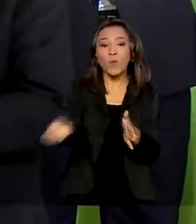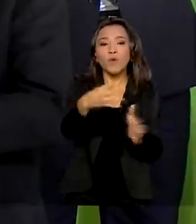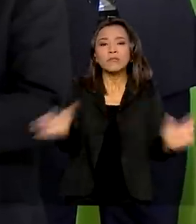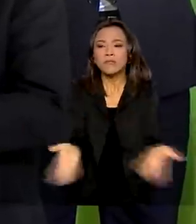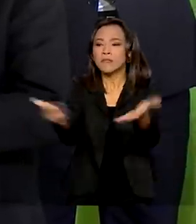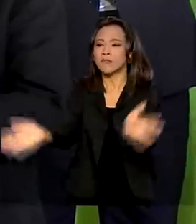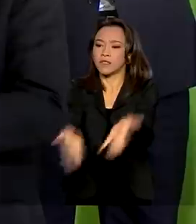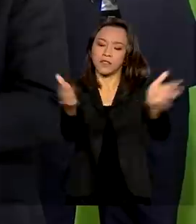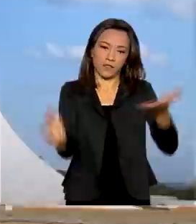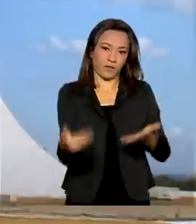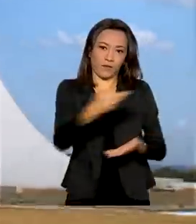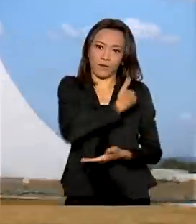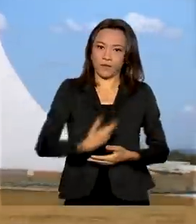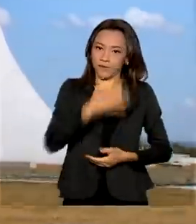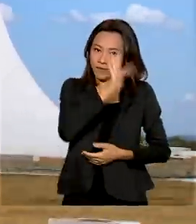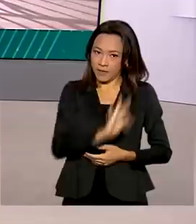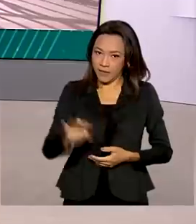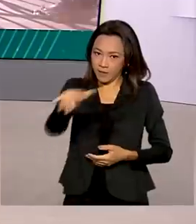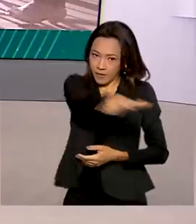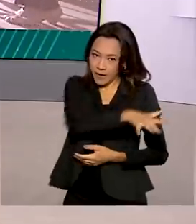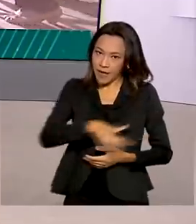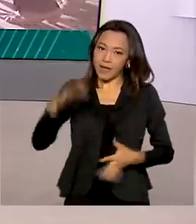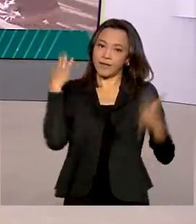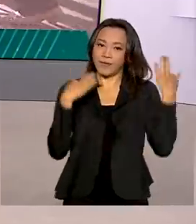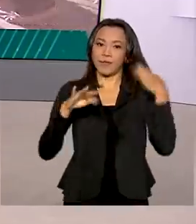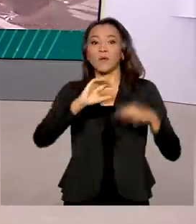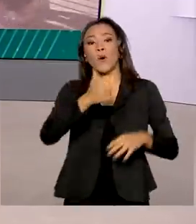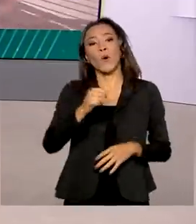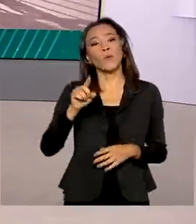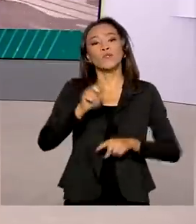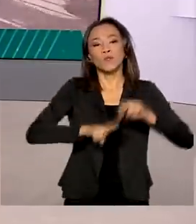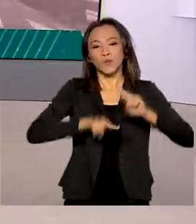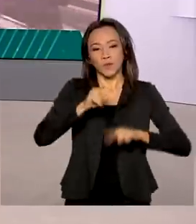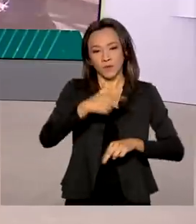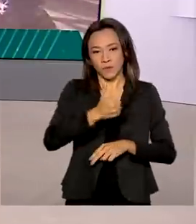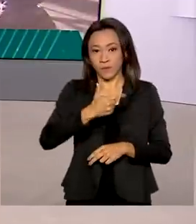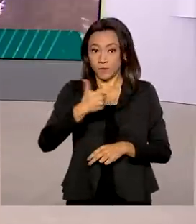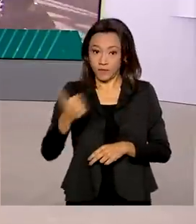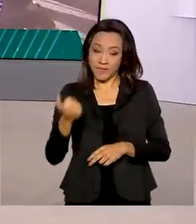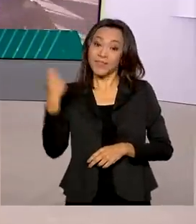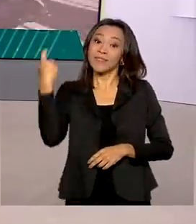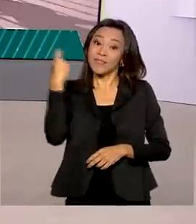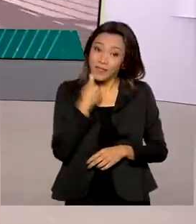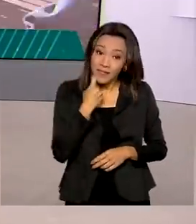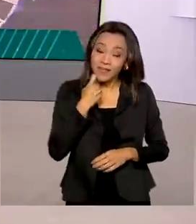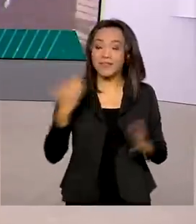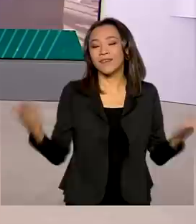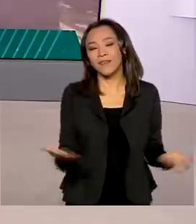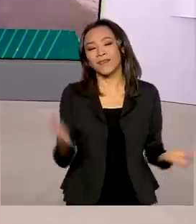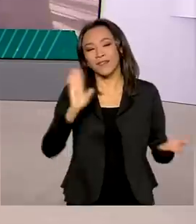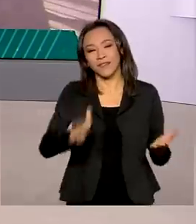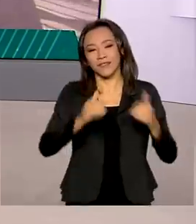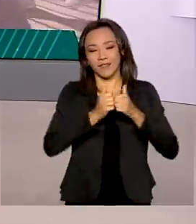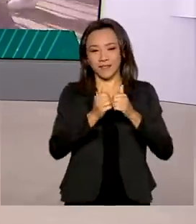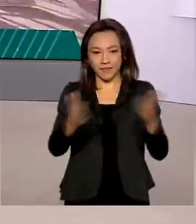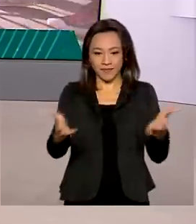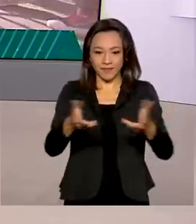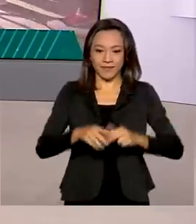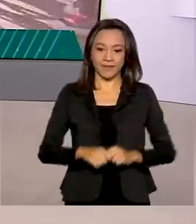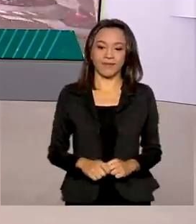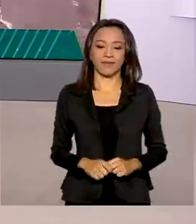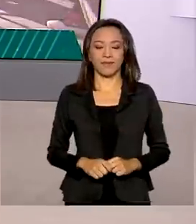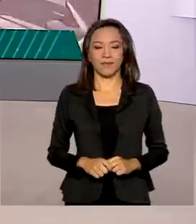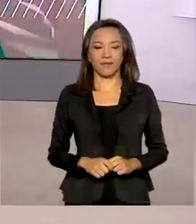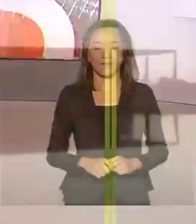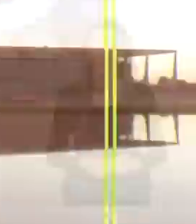governo federal para o setor do turismo. 11 de junho de 2021, sexta-feira, o Brasil em Dia está começando.